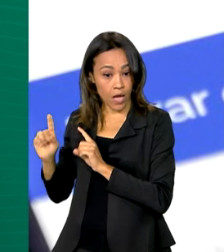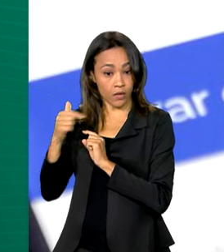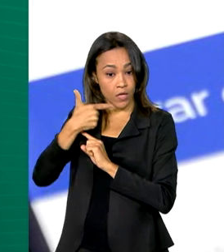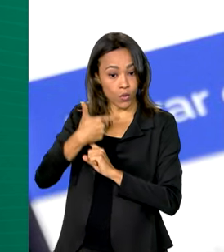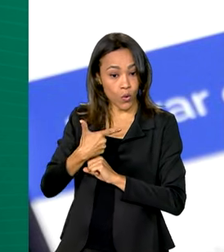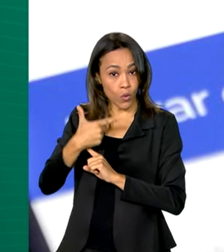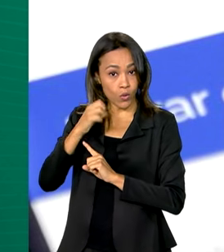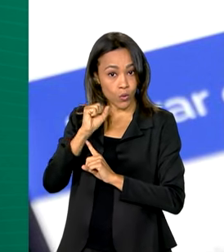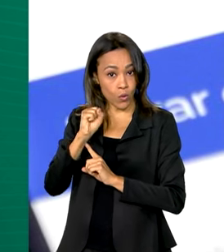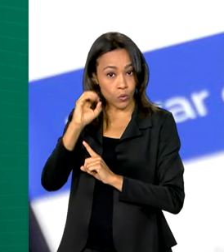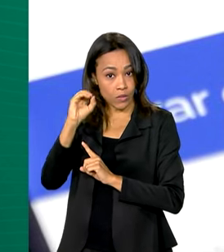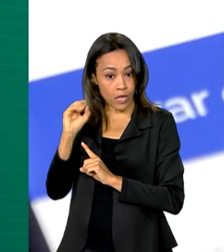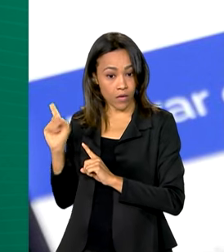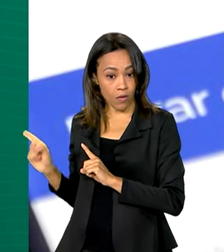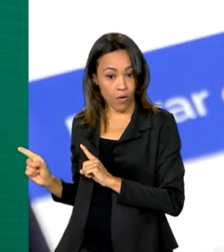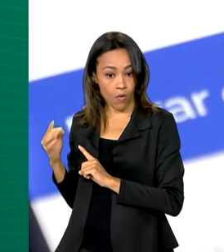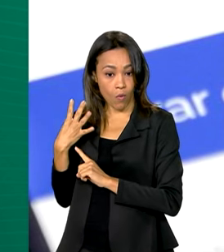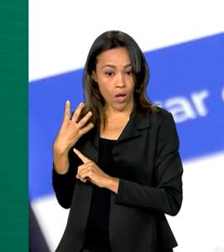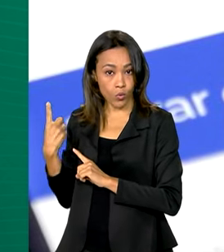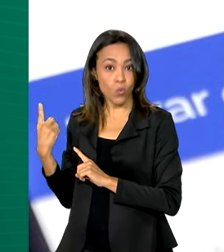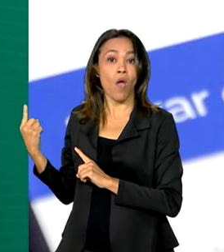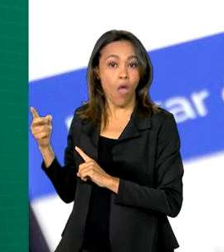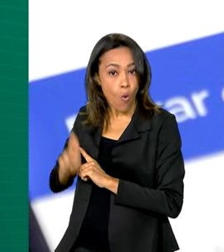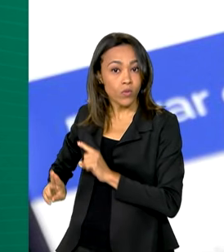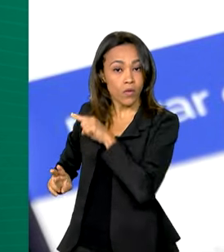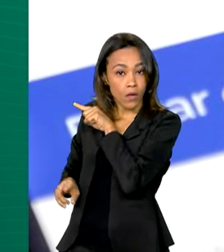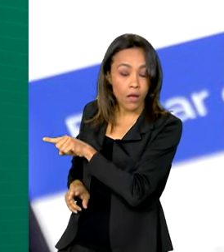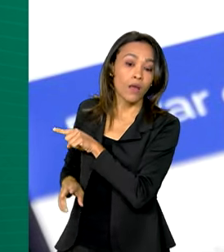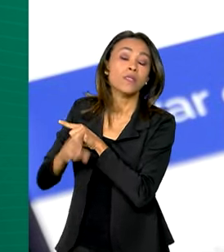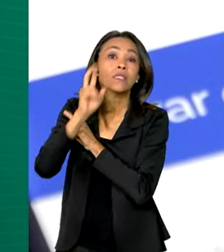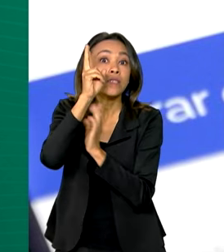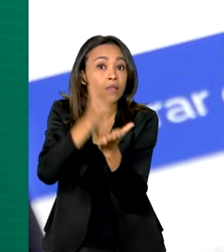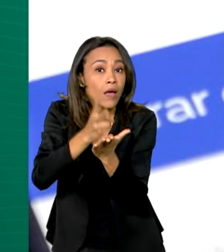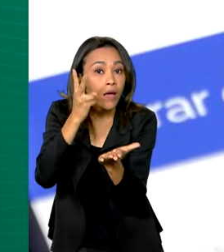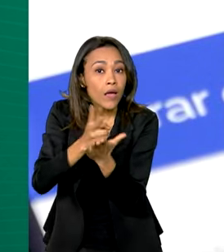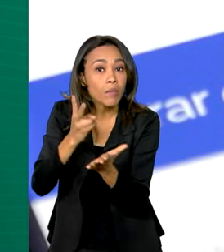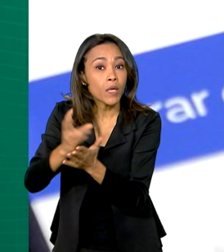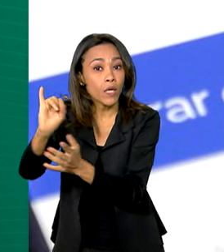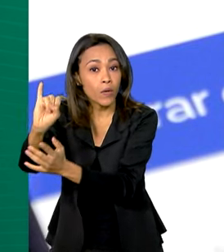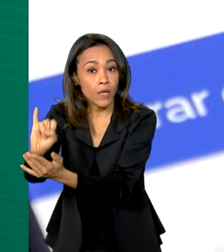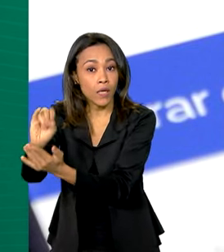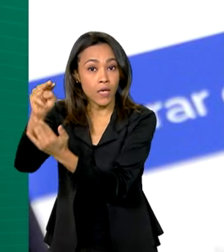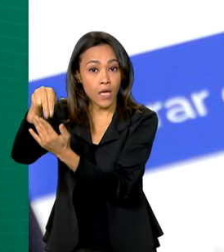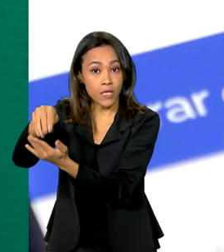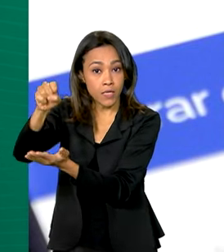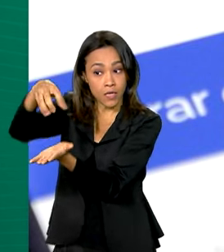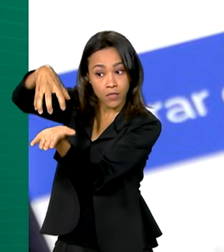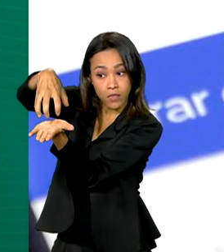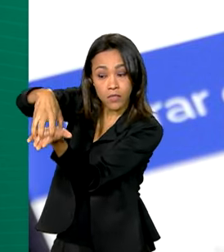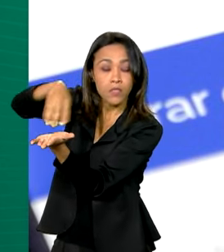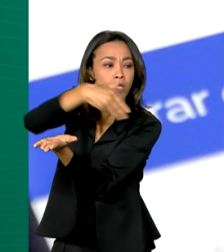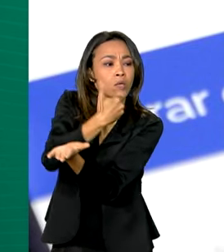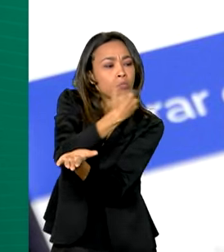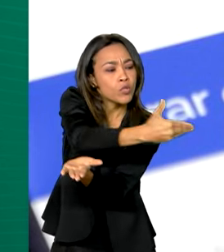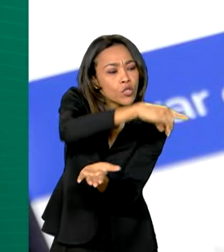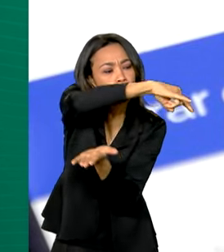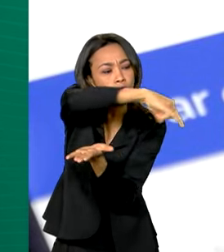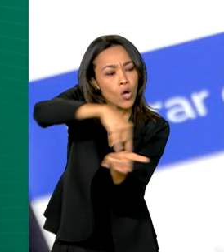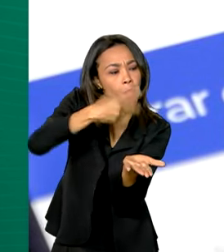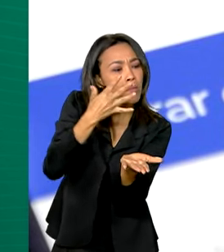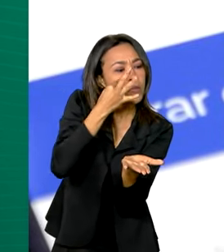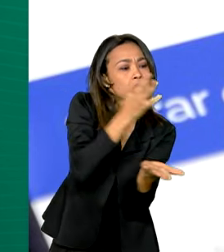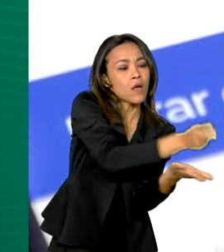28041. Além disso, sempre que o INSS convoca o cidadão para apresentar documentos,